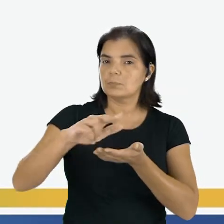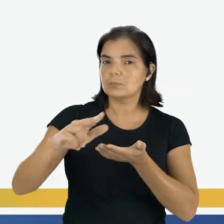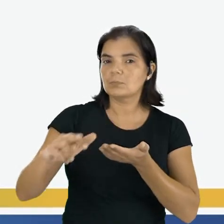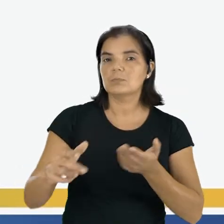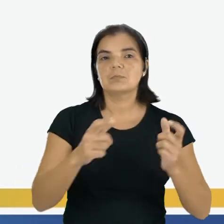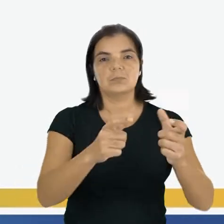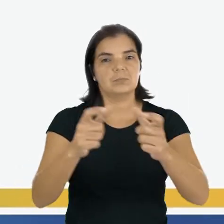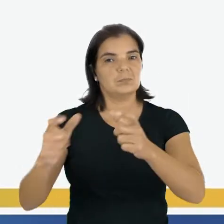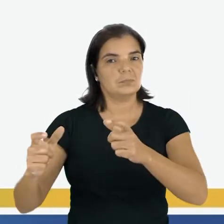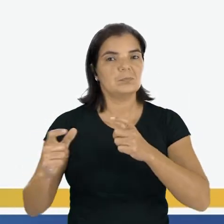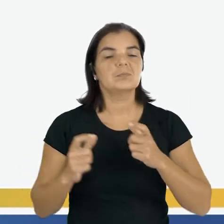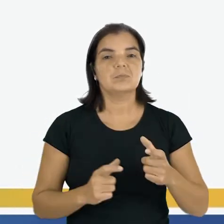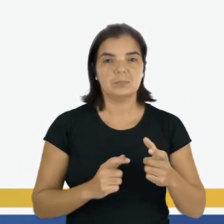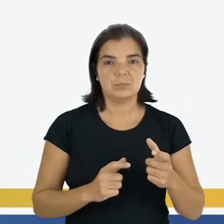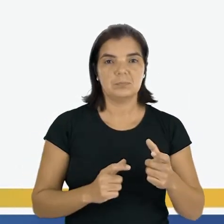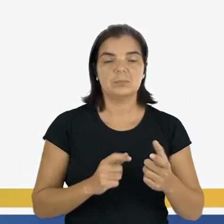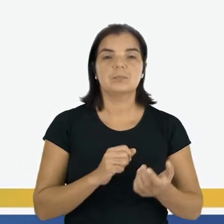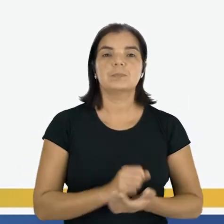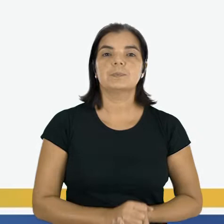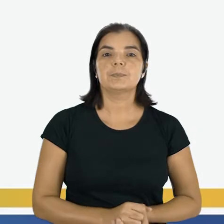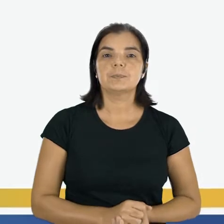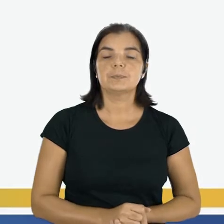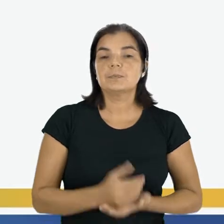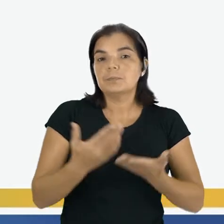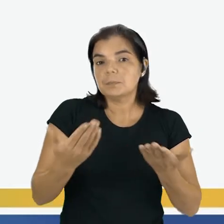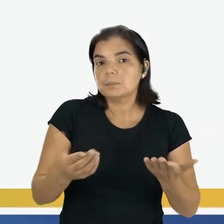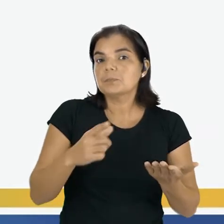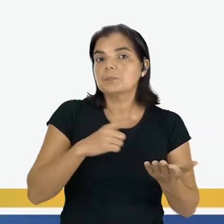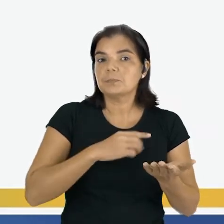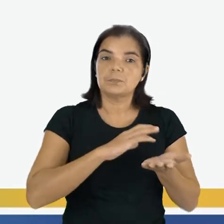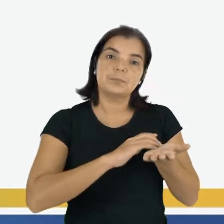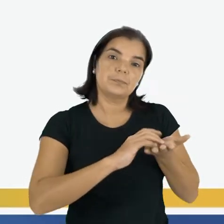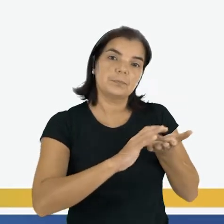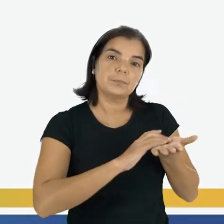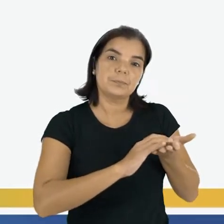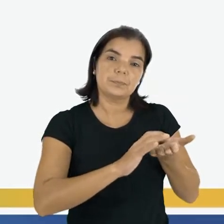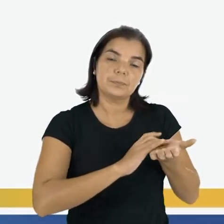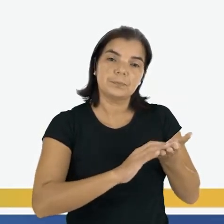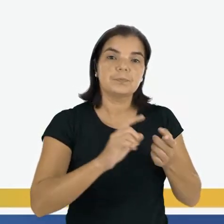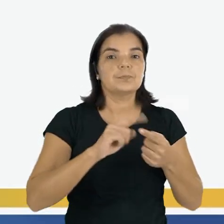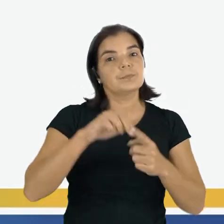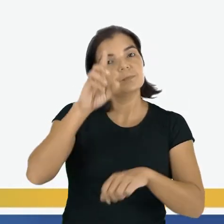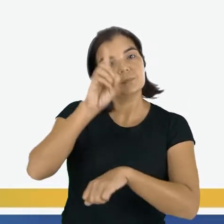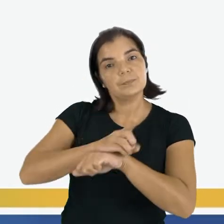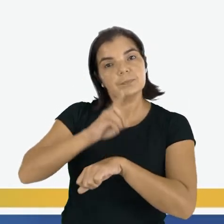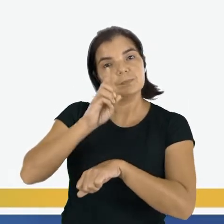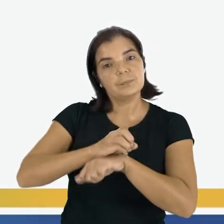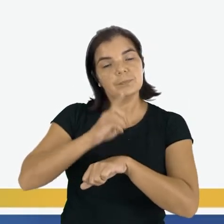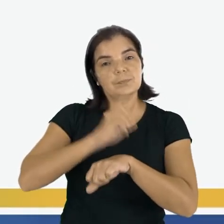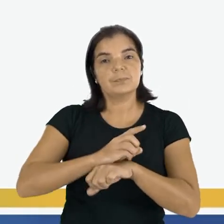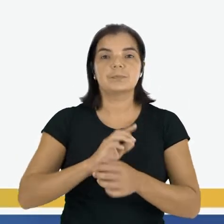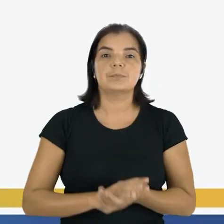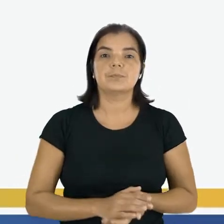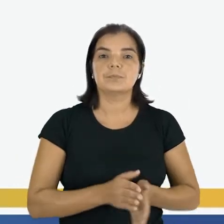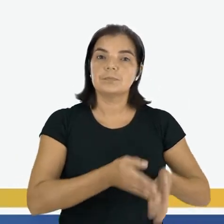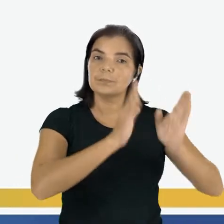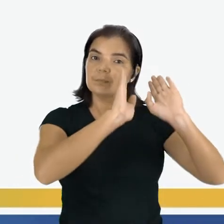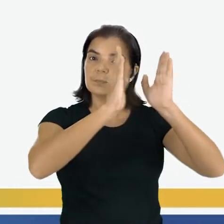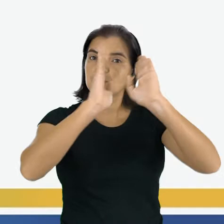dependências, ou seja, vários espaços. Tem a secretaria, a diretoria, a